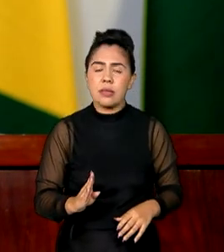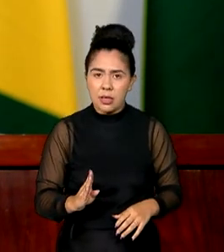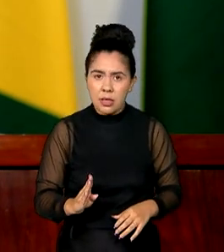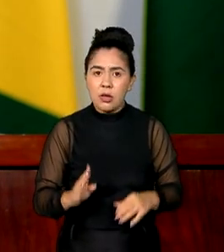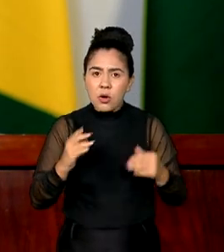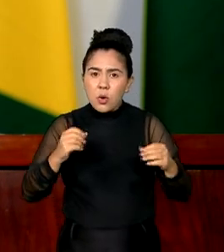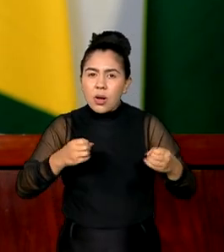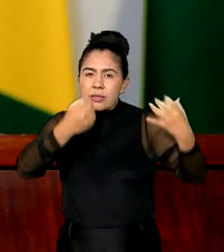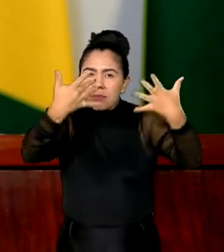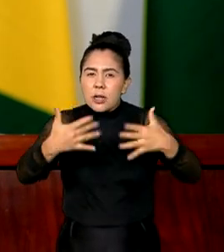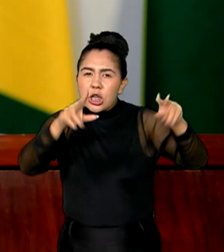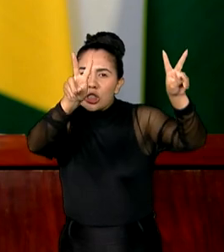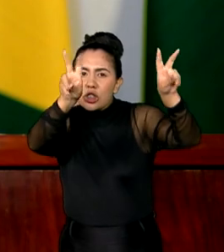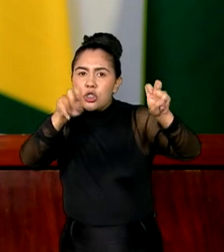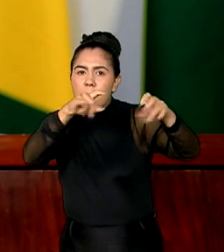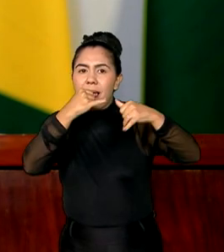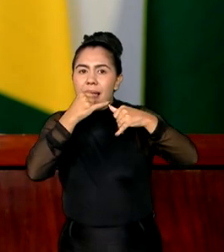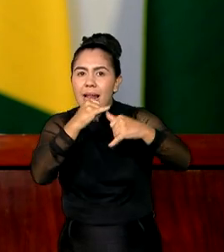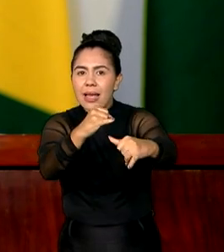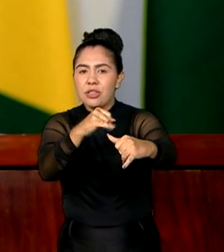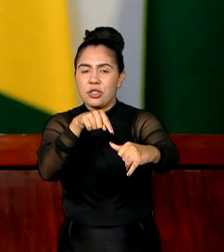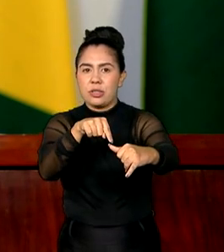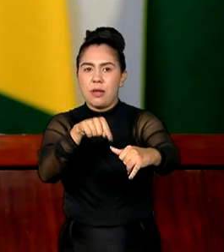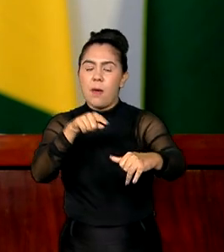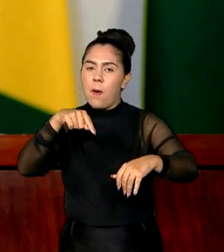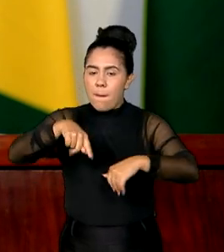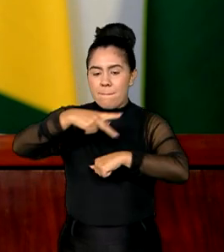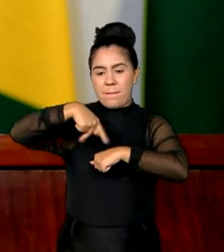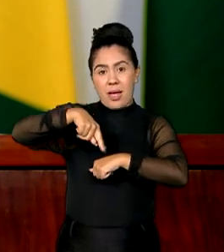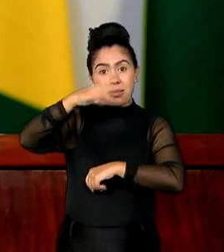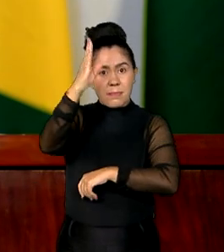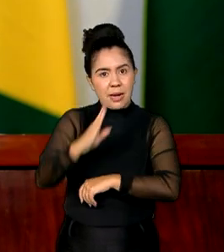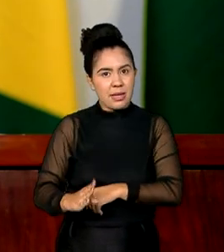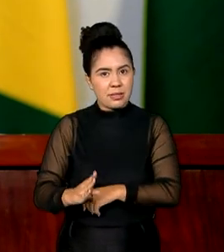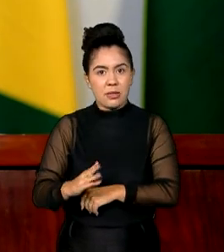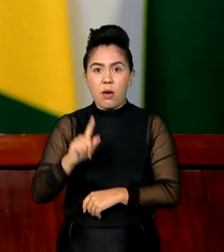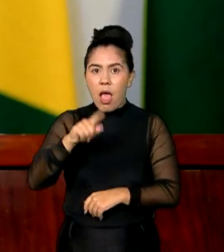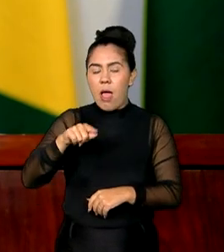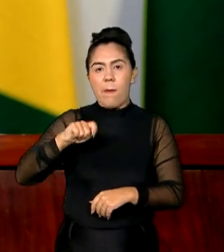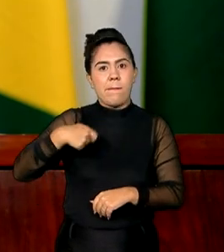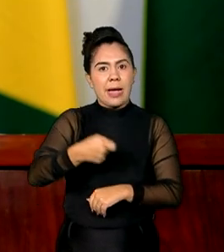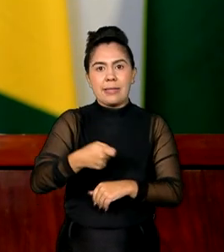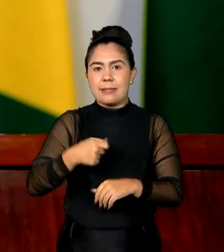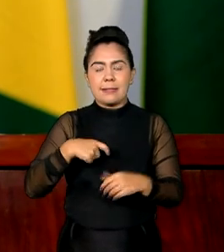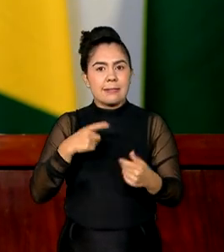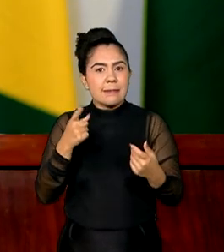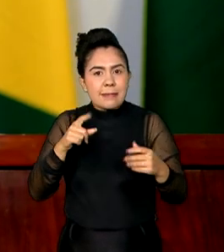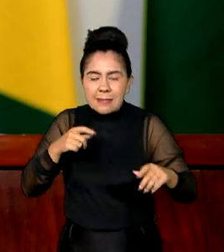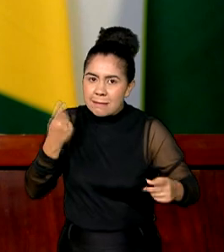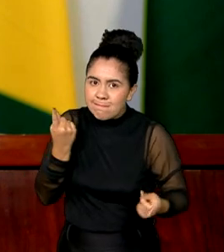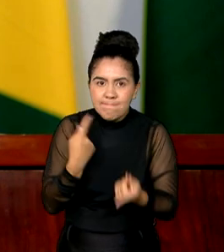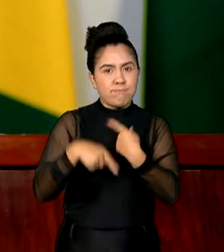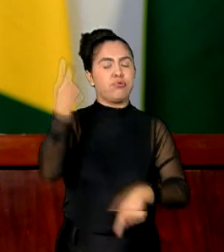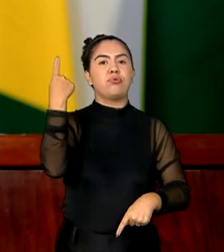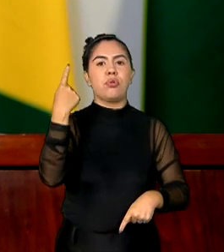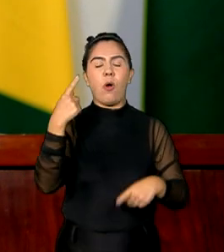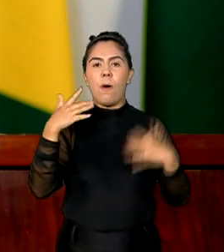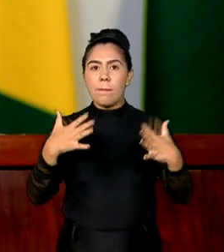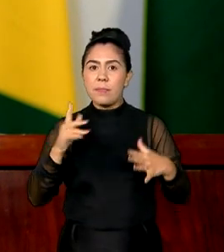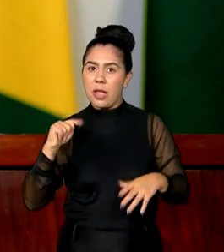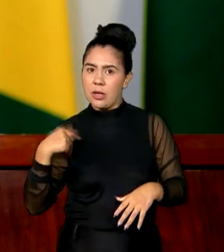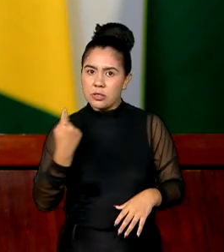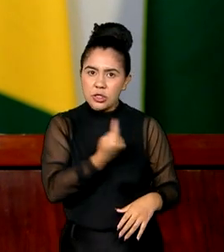energia, o Brasil é um país imbatível. Basta que a gente seja grande,